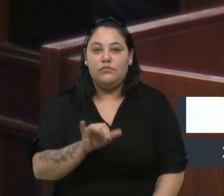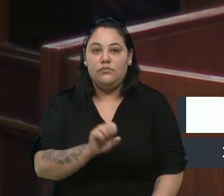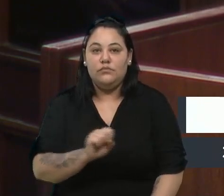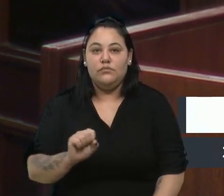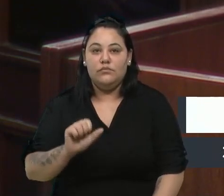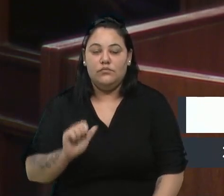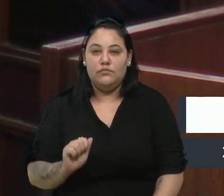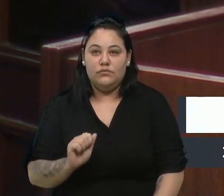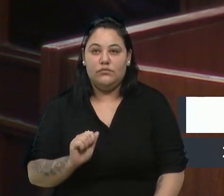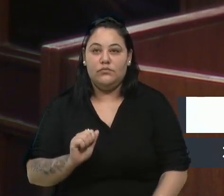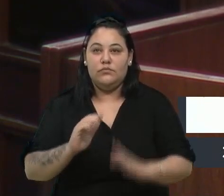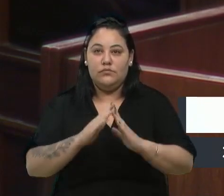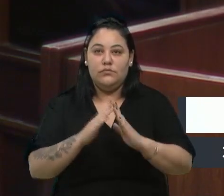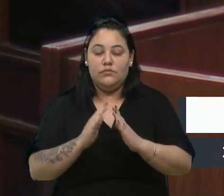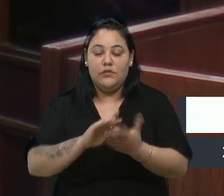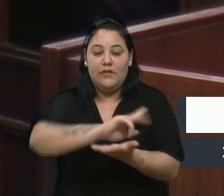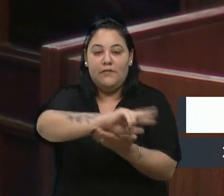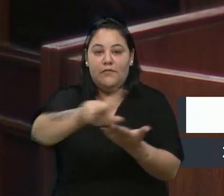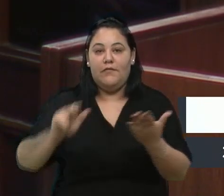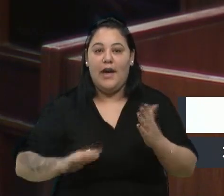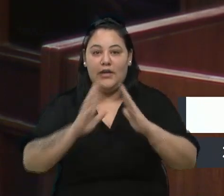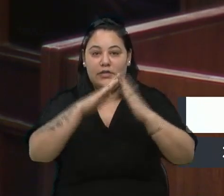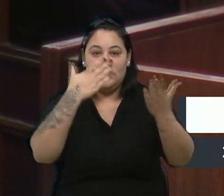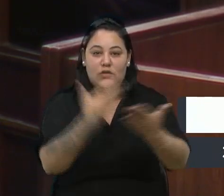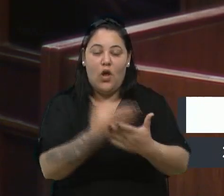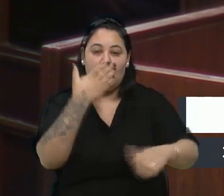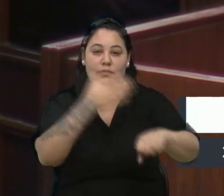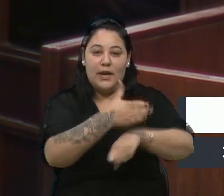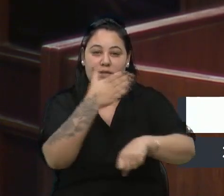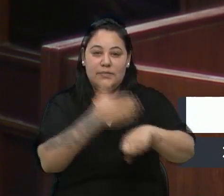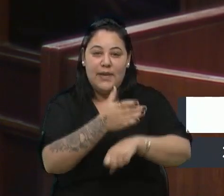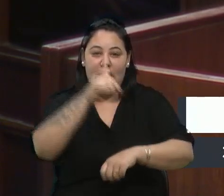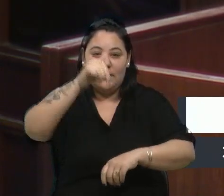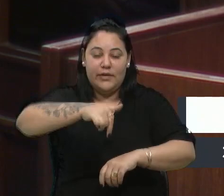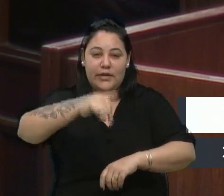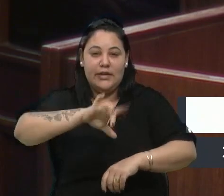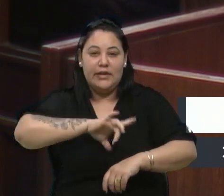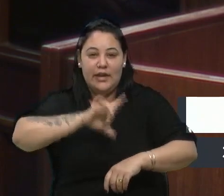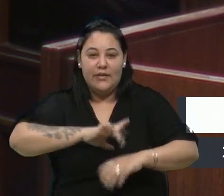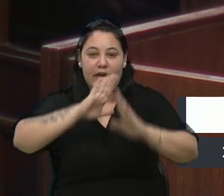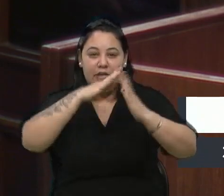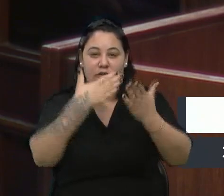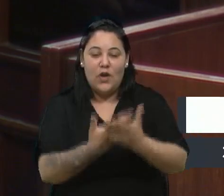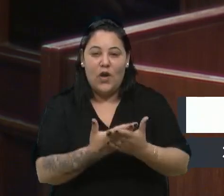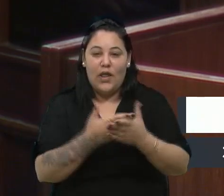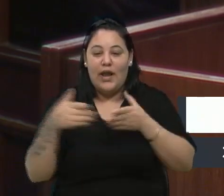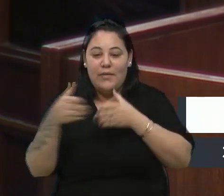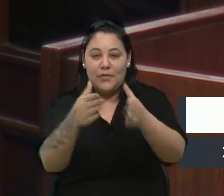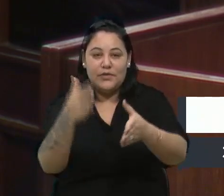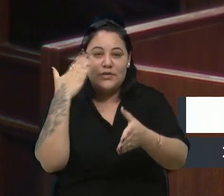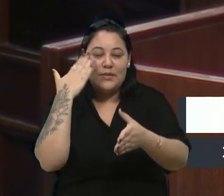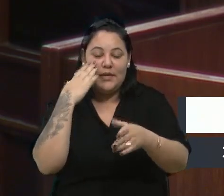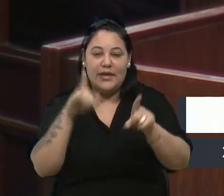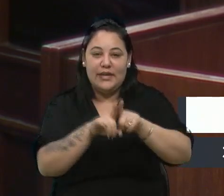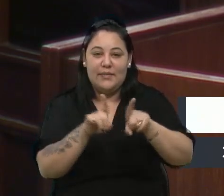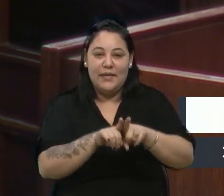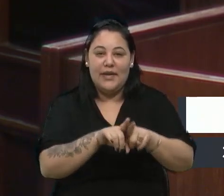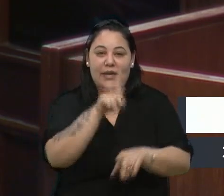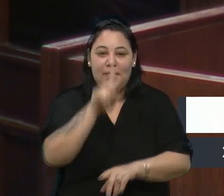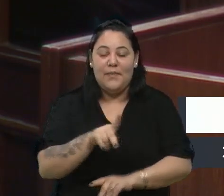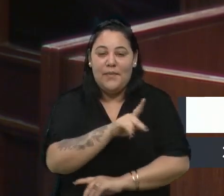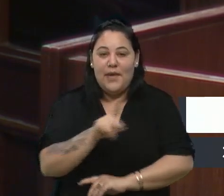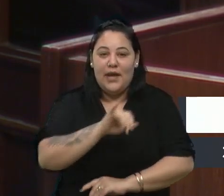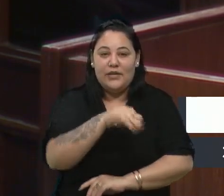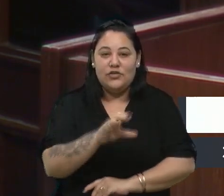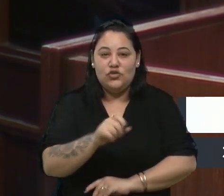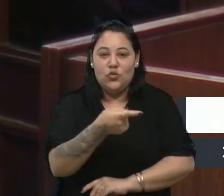Silveira, a Laura do Armindo, Mário Turra, a Lavínia da Rede Caminho do Saber, o Leão da Padre João Esquiavo, o Luiz Fernando do São